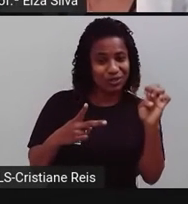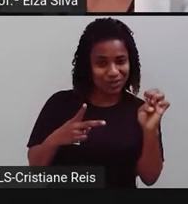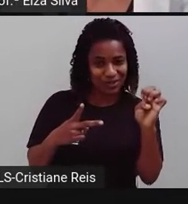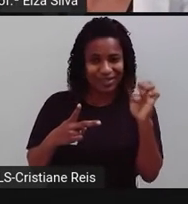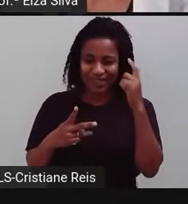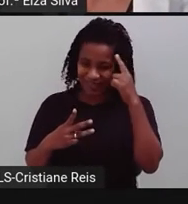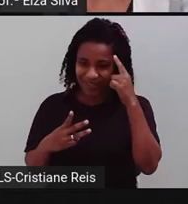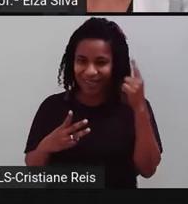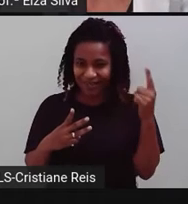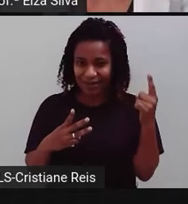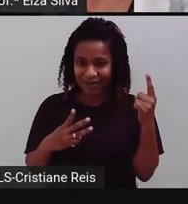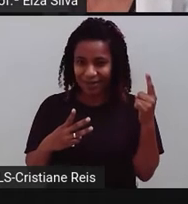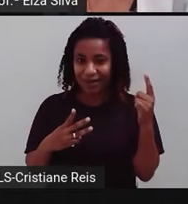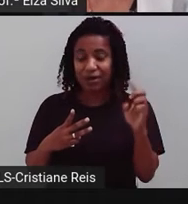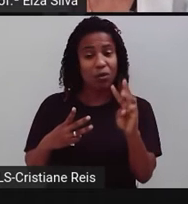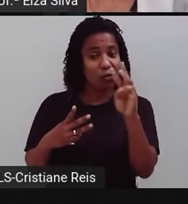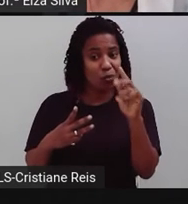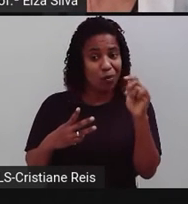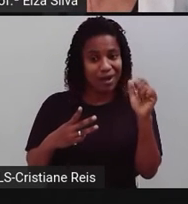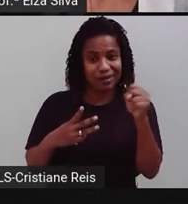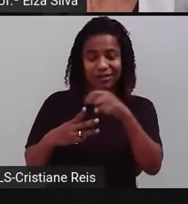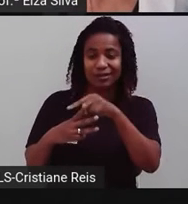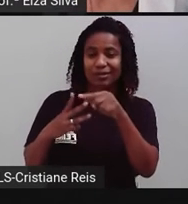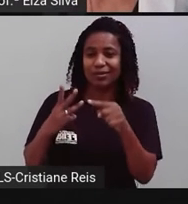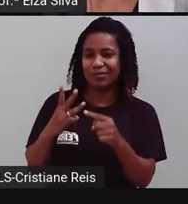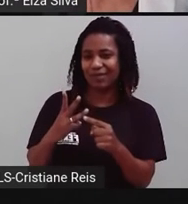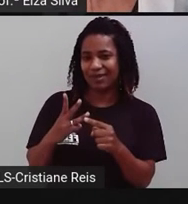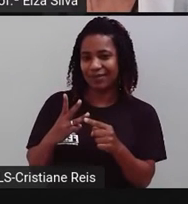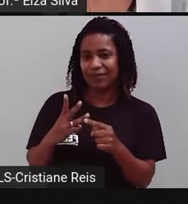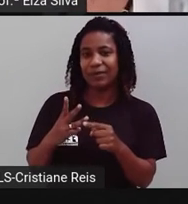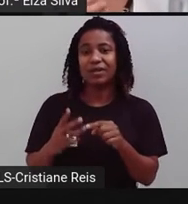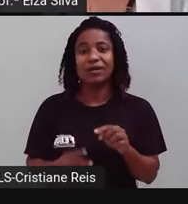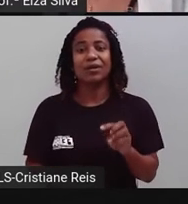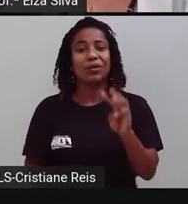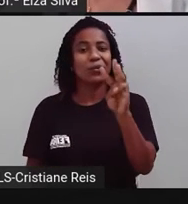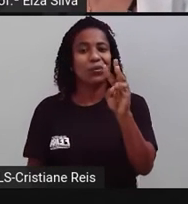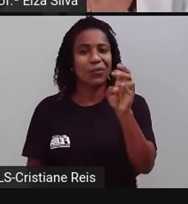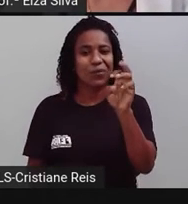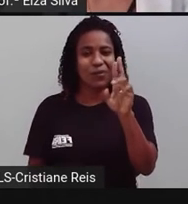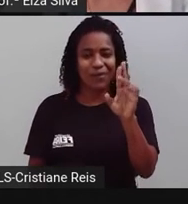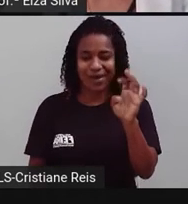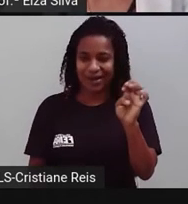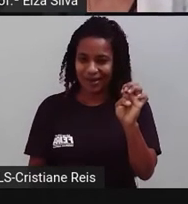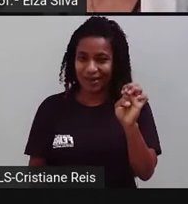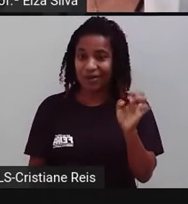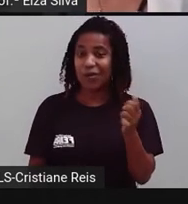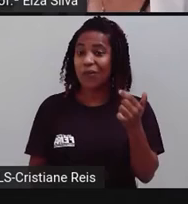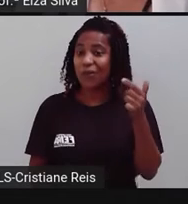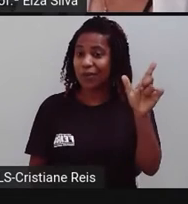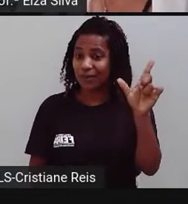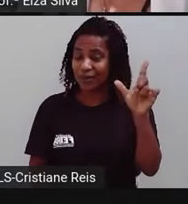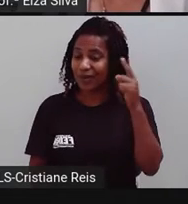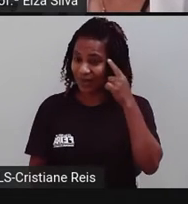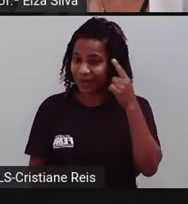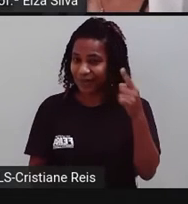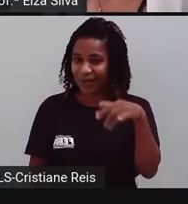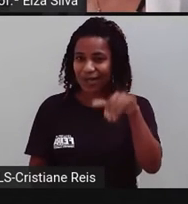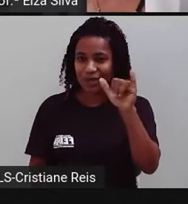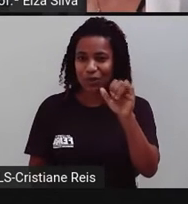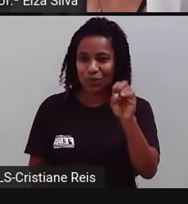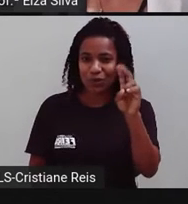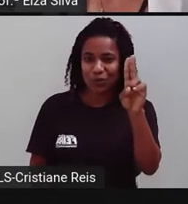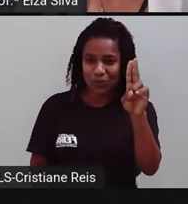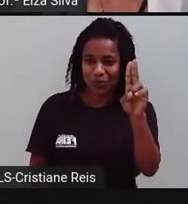it was. Eu só vou utilizar o were para as demais pessoas do discurso. You were,